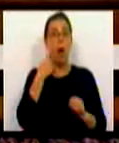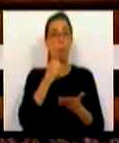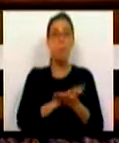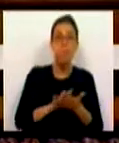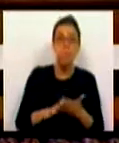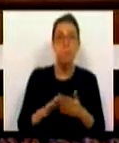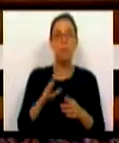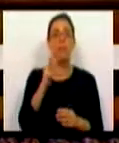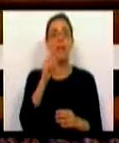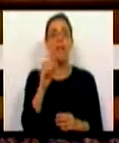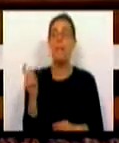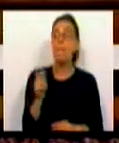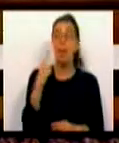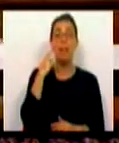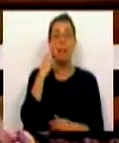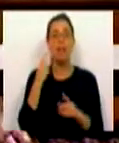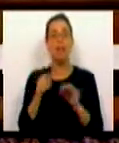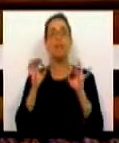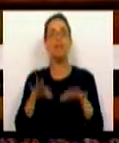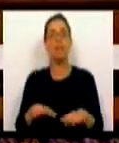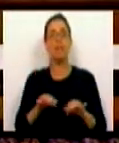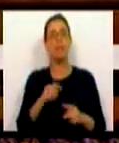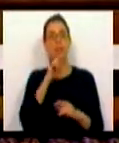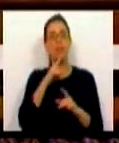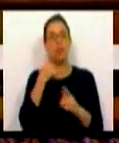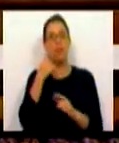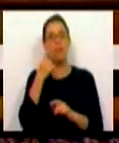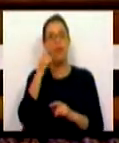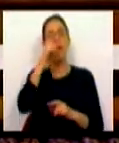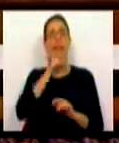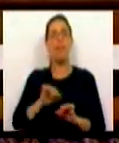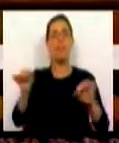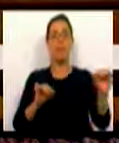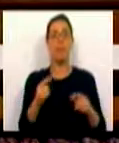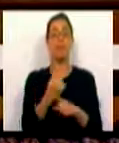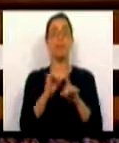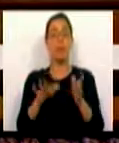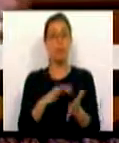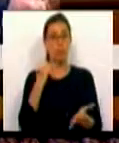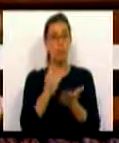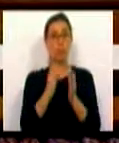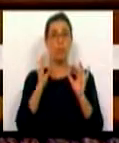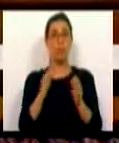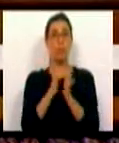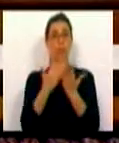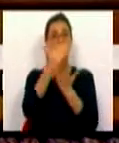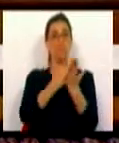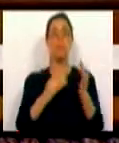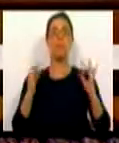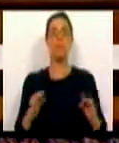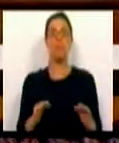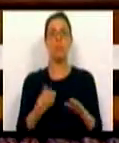que, ao fim de 30 meses, vai ser finalmente possível identificar. Porque, uma vez concluído o processo cadastral,